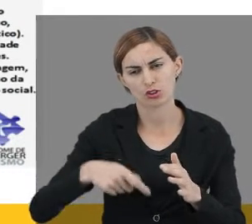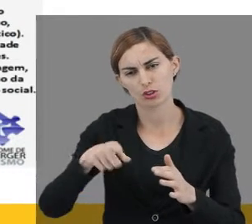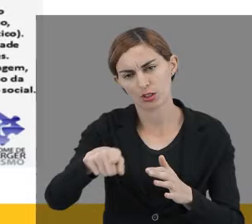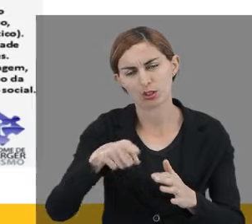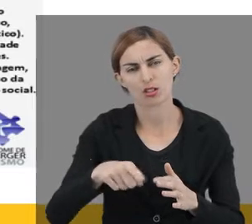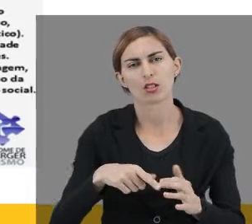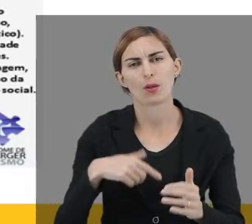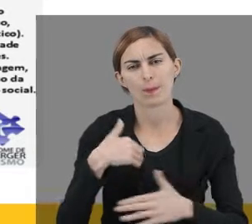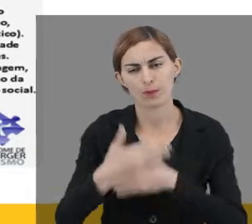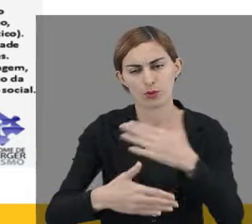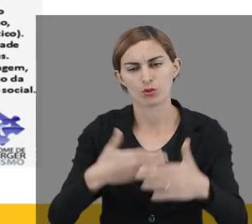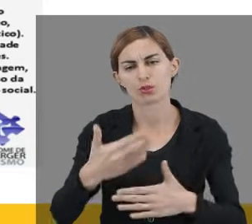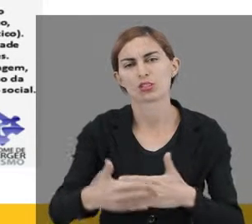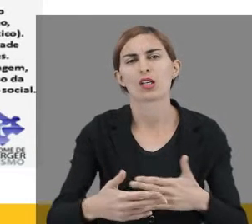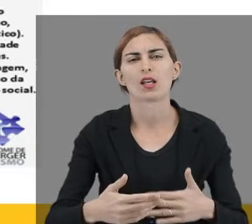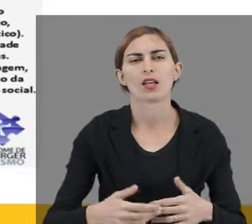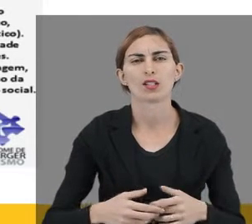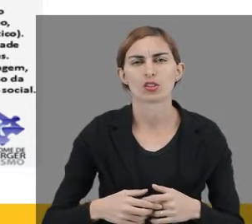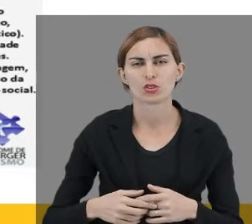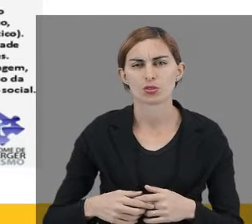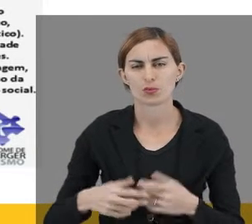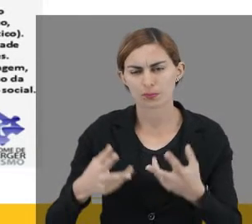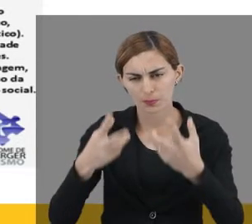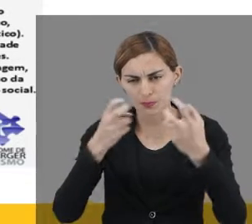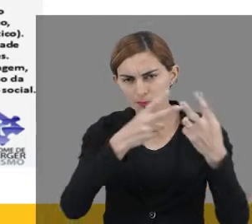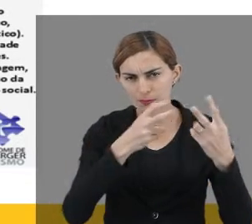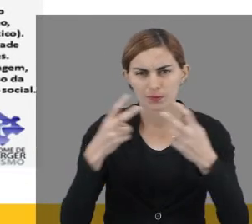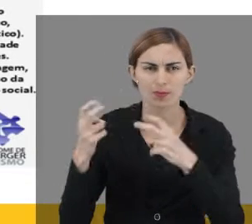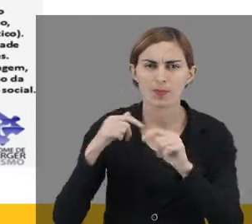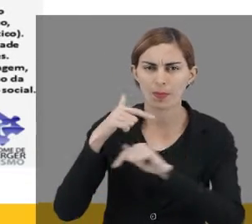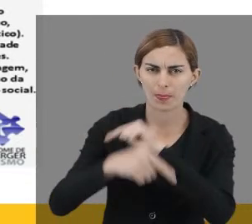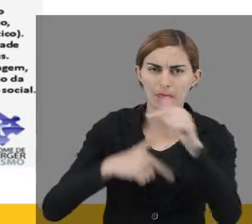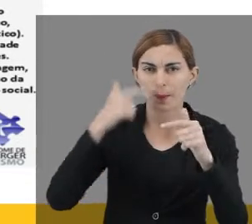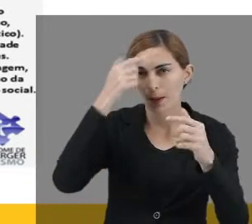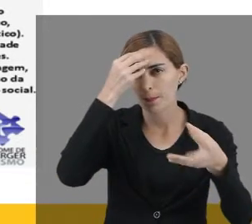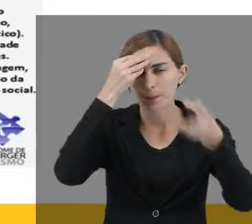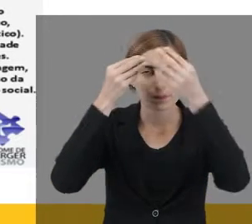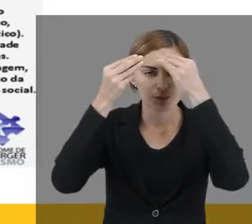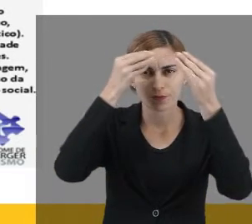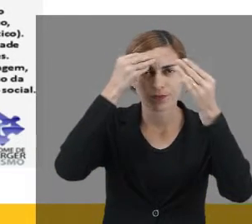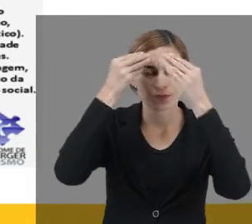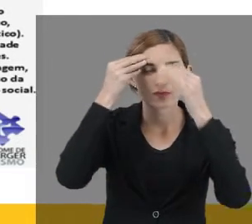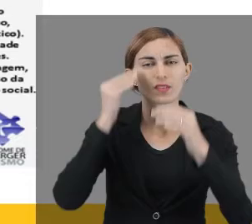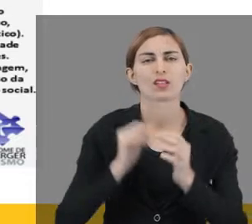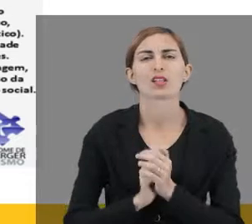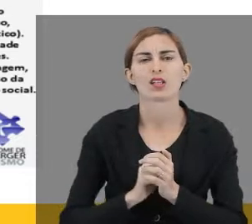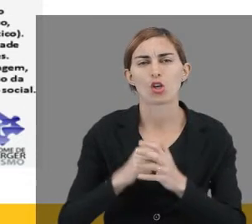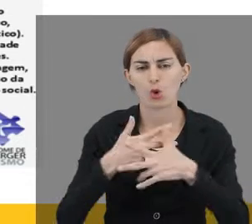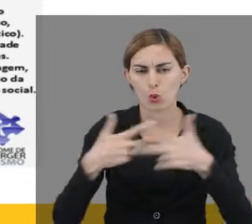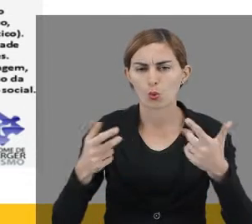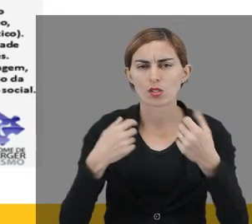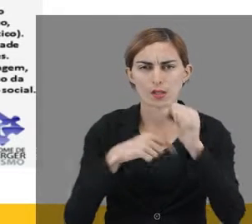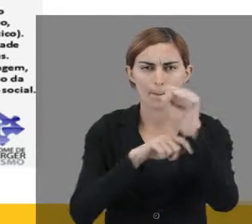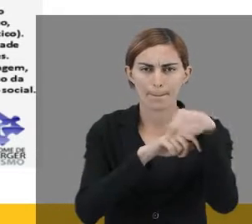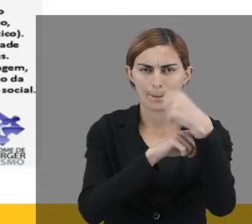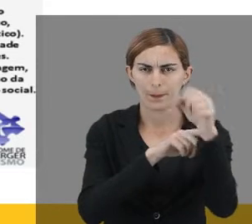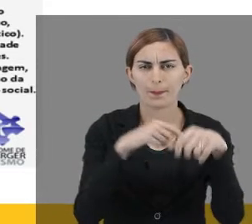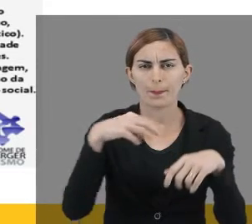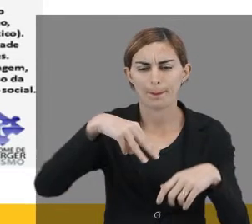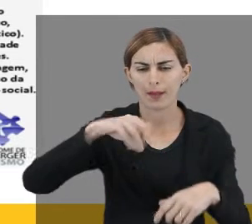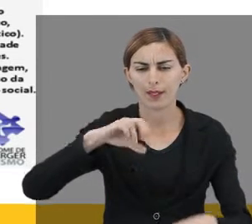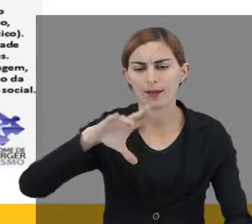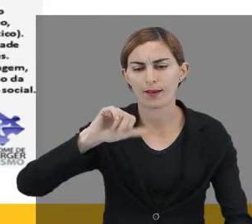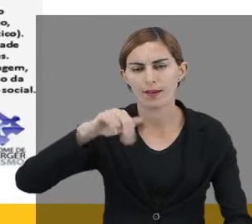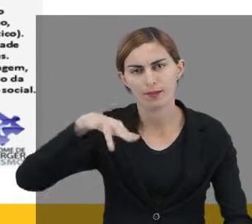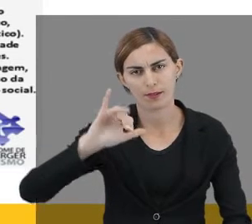exijam todo um processamento perceptivo. que trabalhe com memorização, que trabalhe com algumas coisas mecânicas.